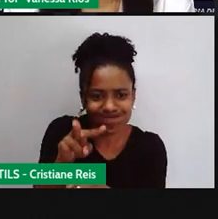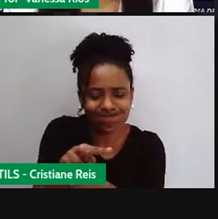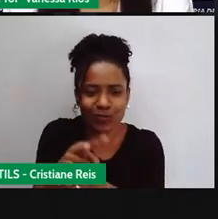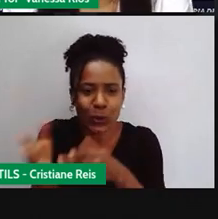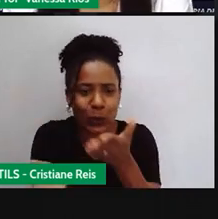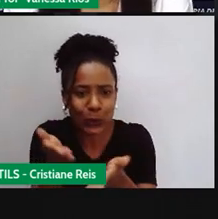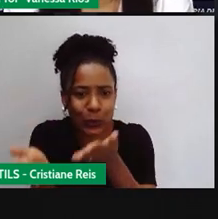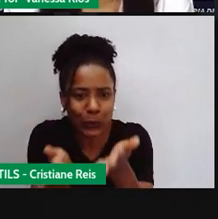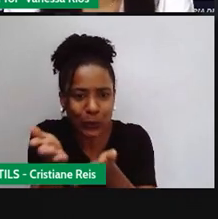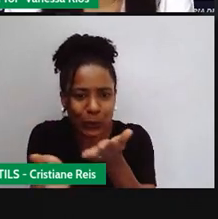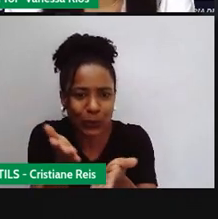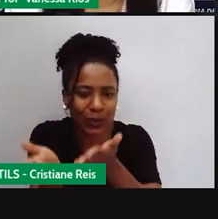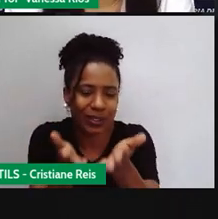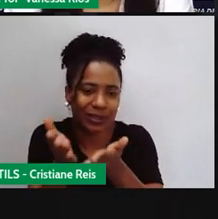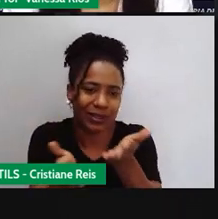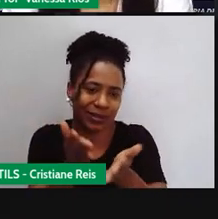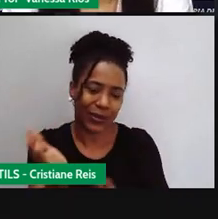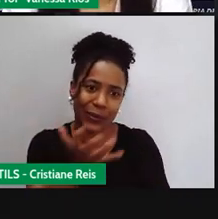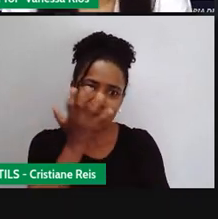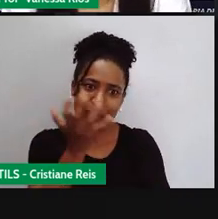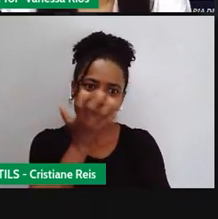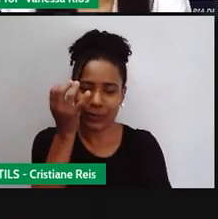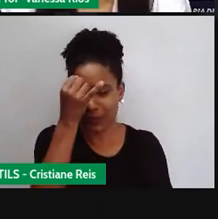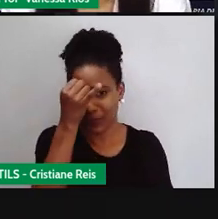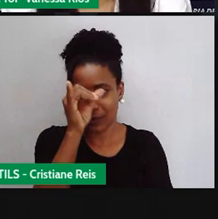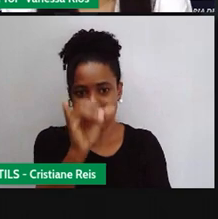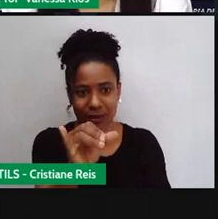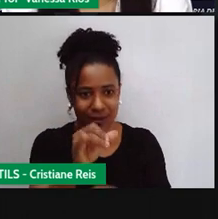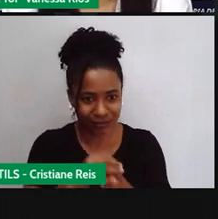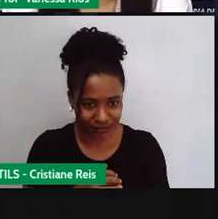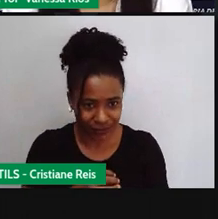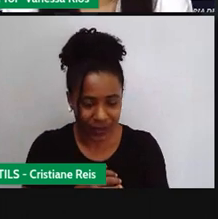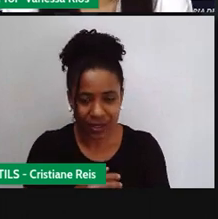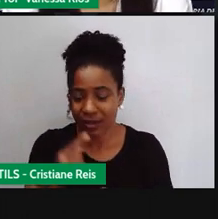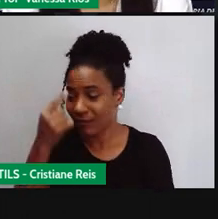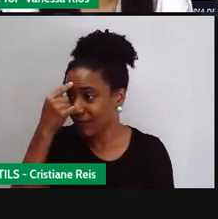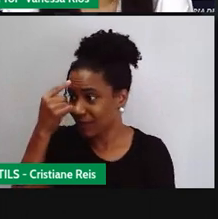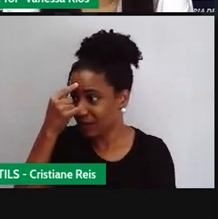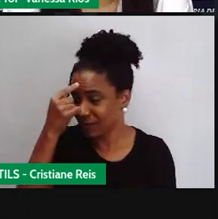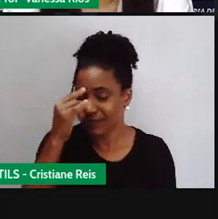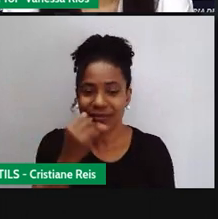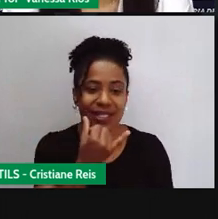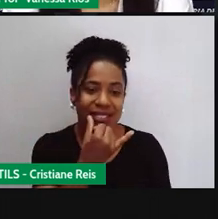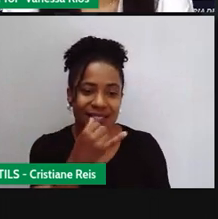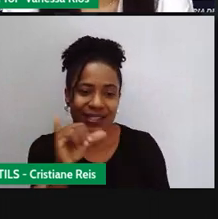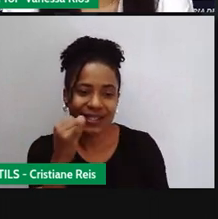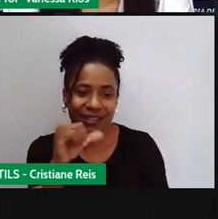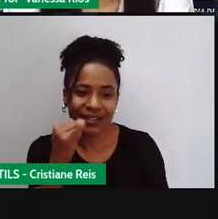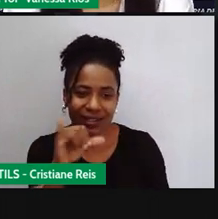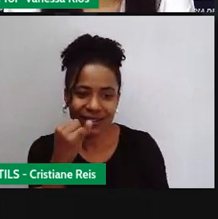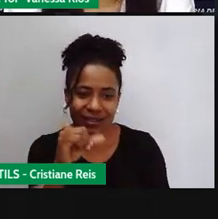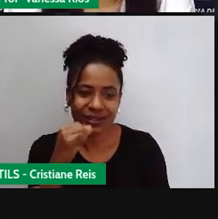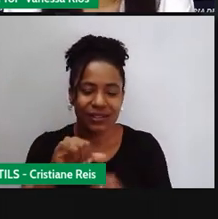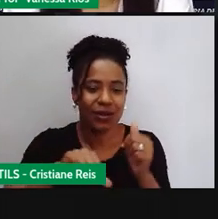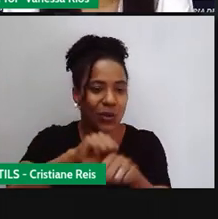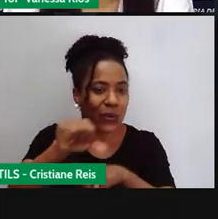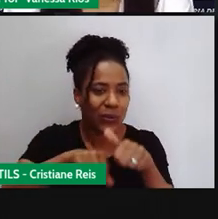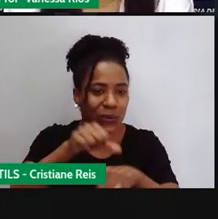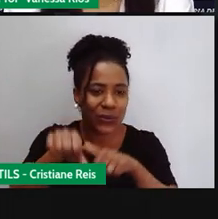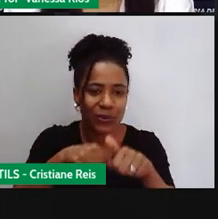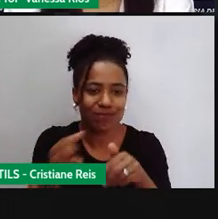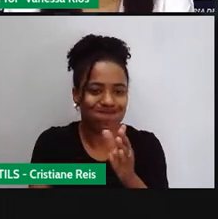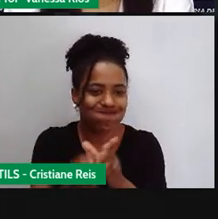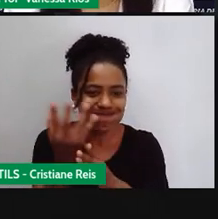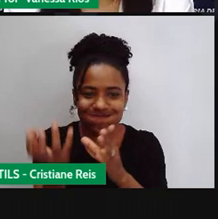pensar nas energias que são vindas aí, das energias de fontes renováveis, que são